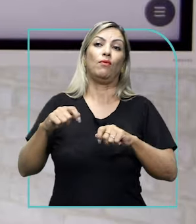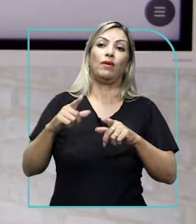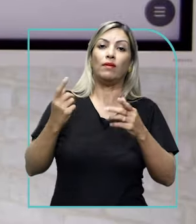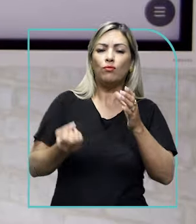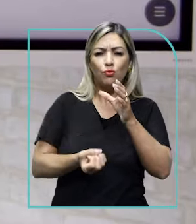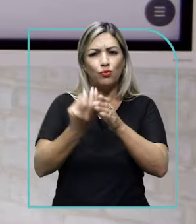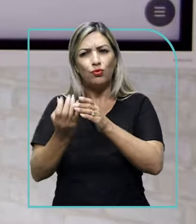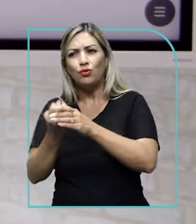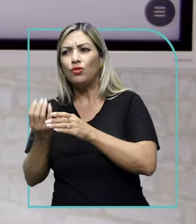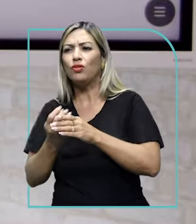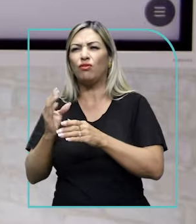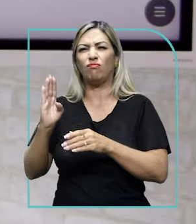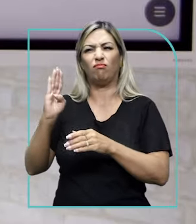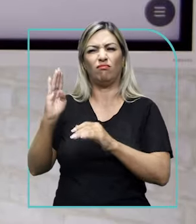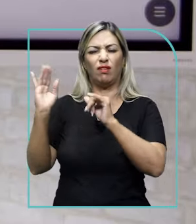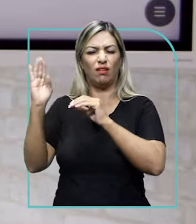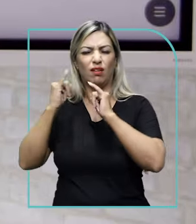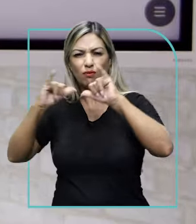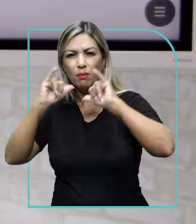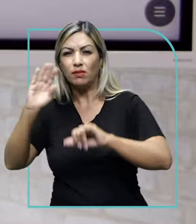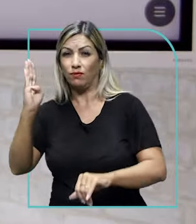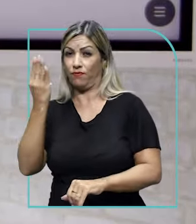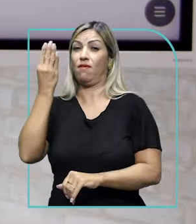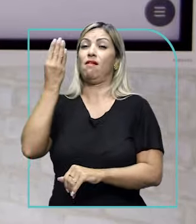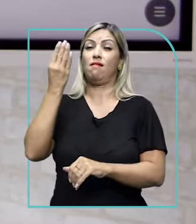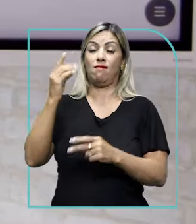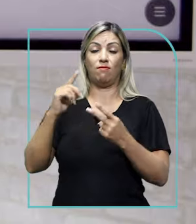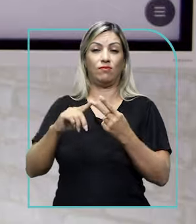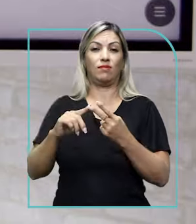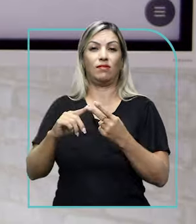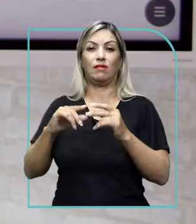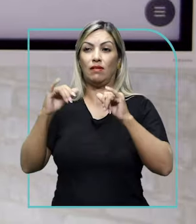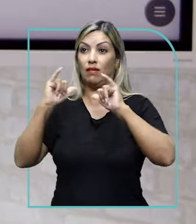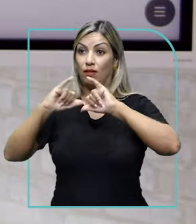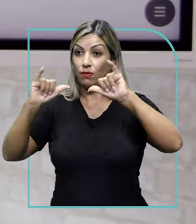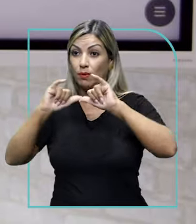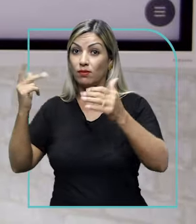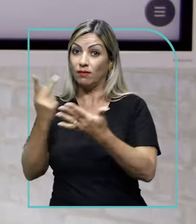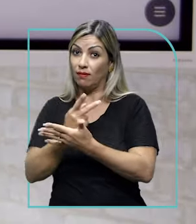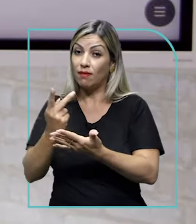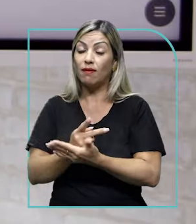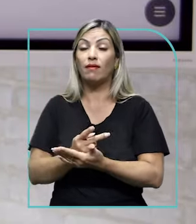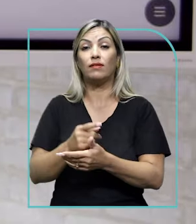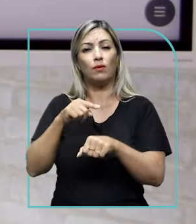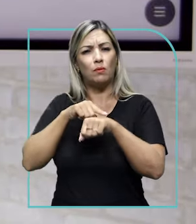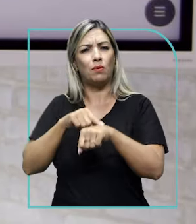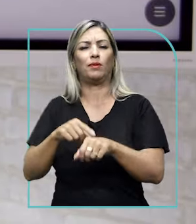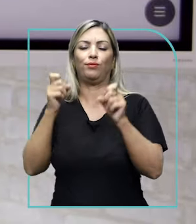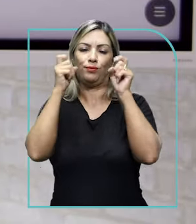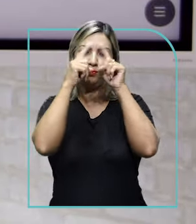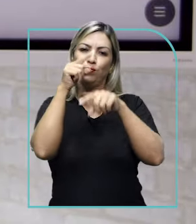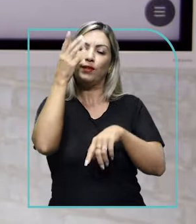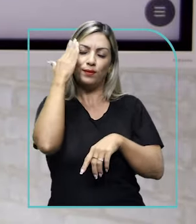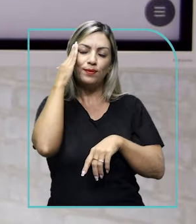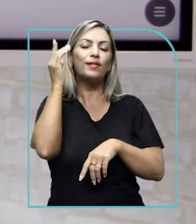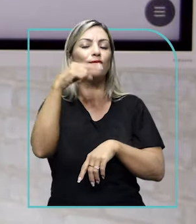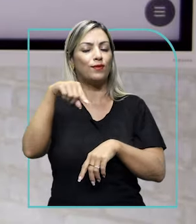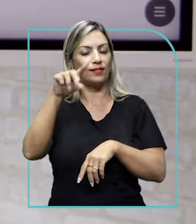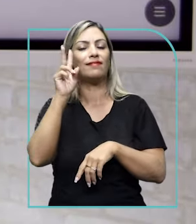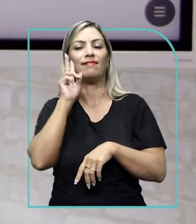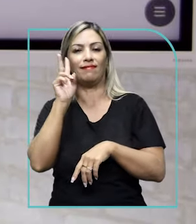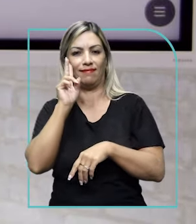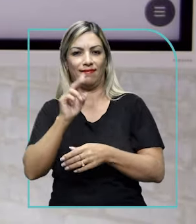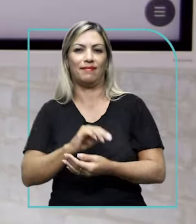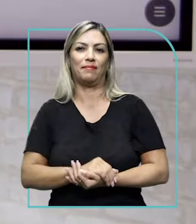Então, surgiram muitas fake news, surgiram muitas desinformações e foi um momento muito conturbado e eu sei que você se